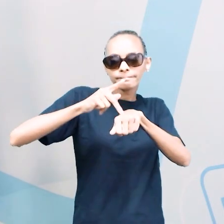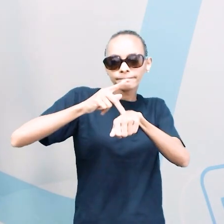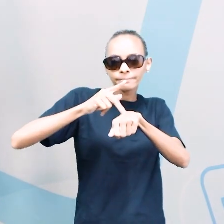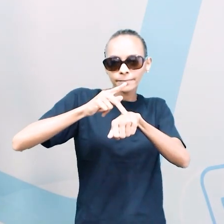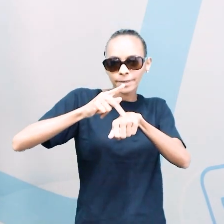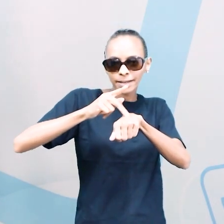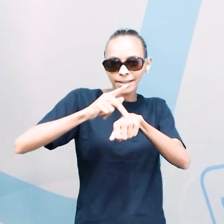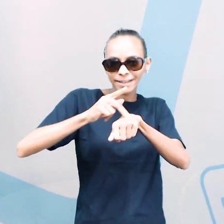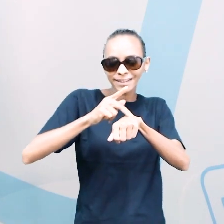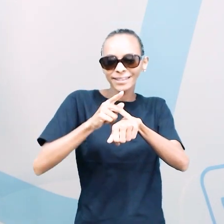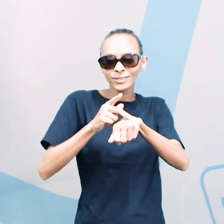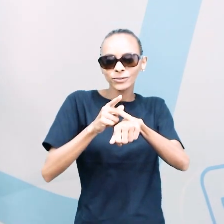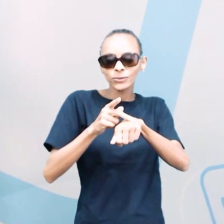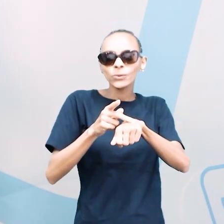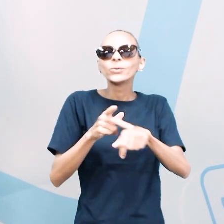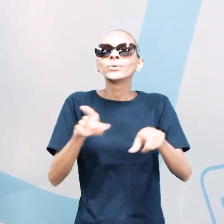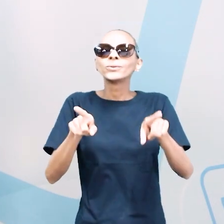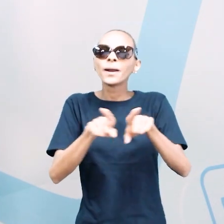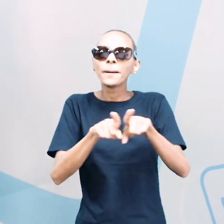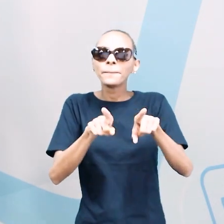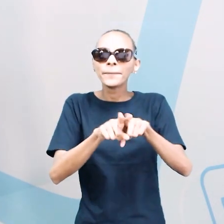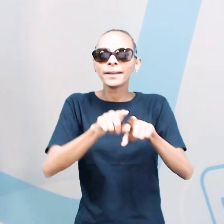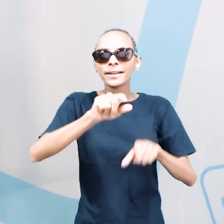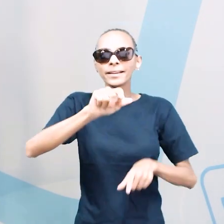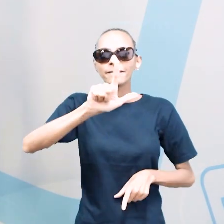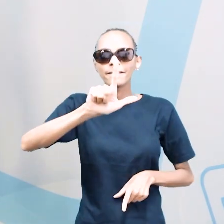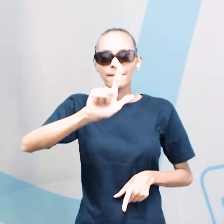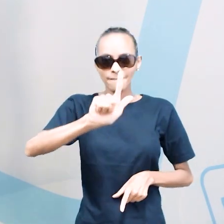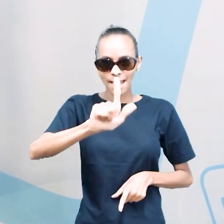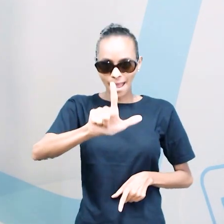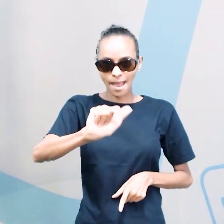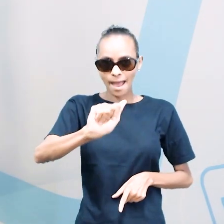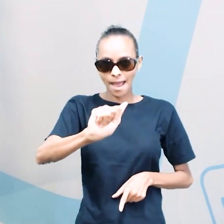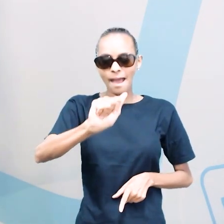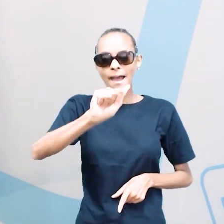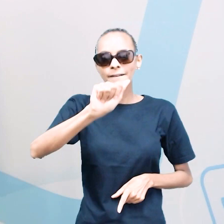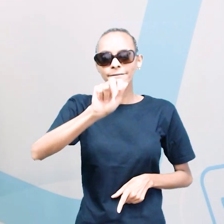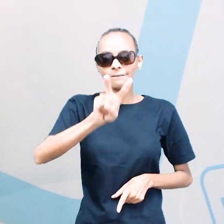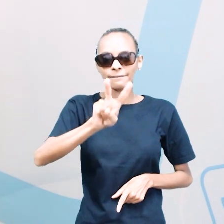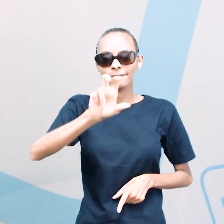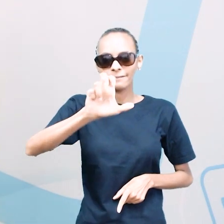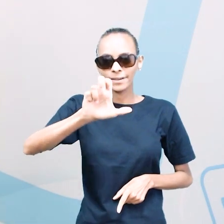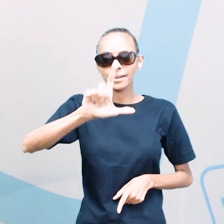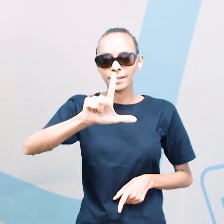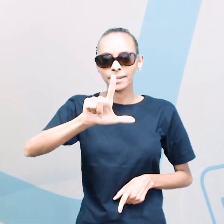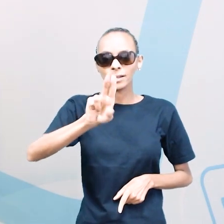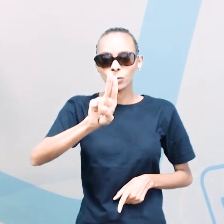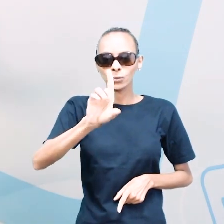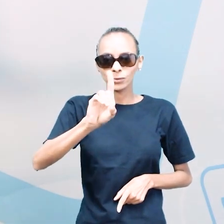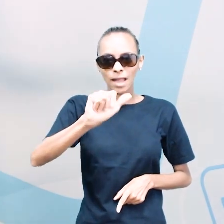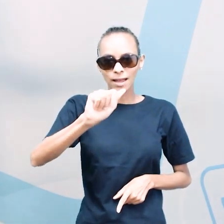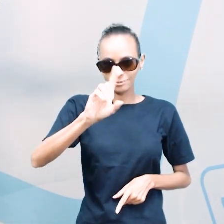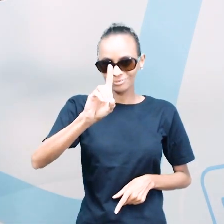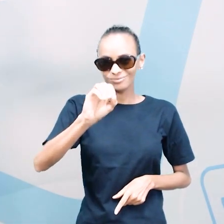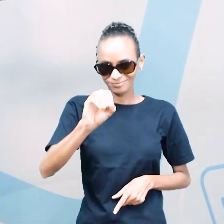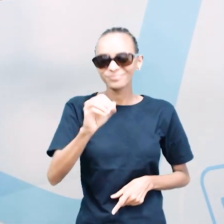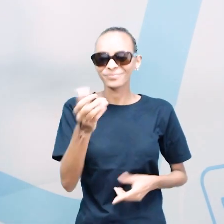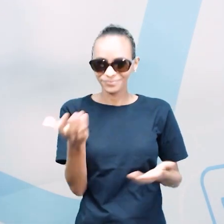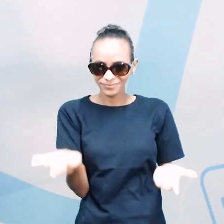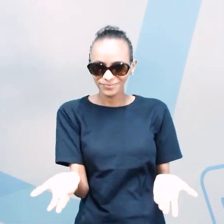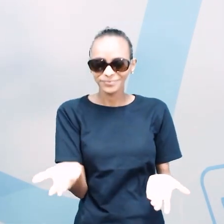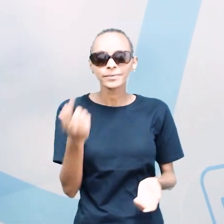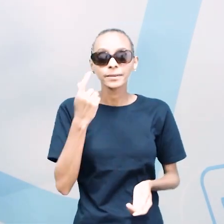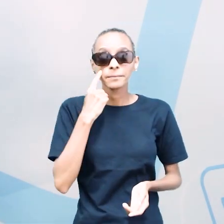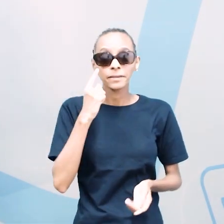aveludados. Muito bom, gente. Para o desafio de hoje, claro que a gente não